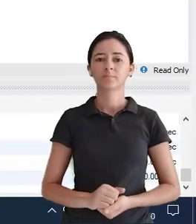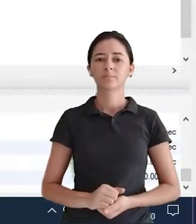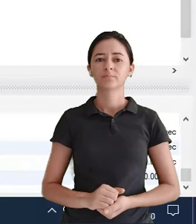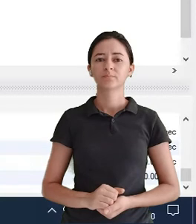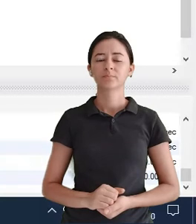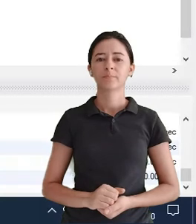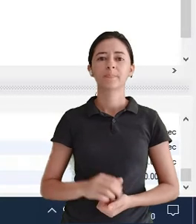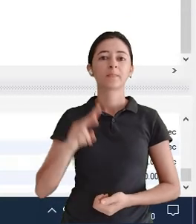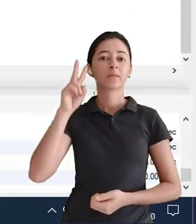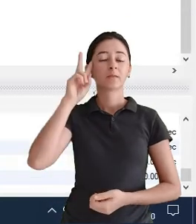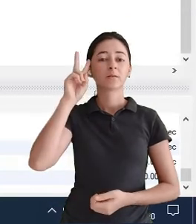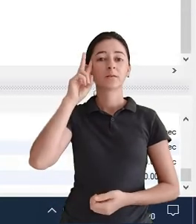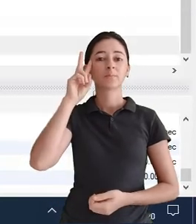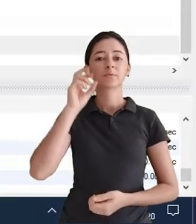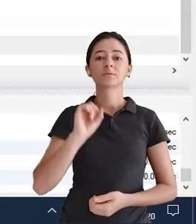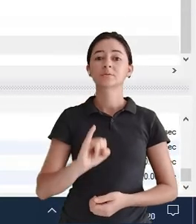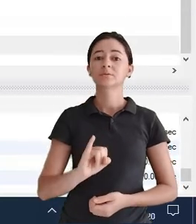é Lani pai